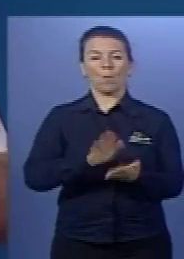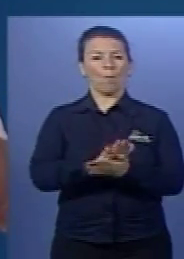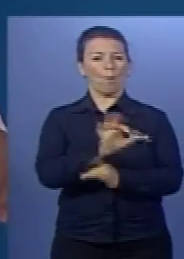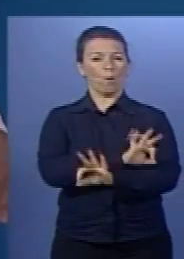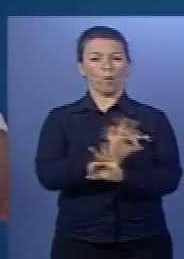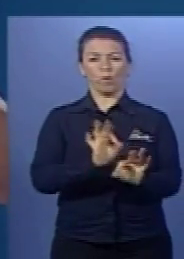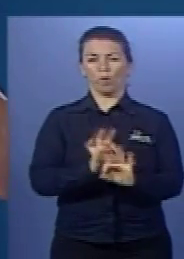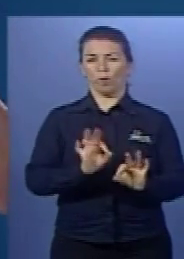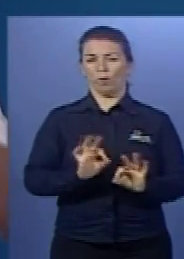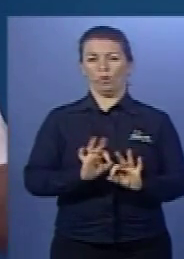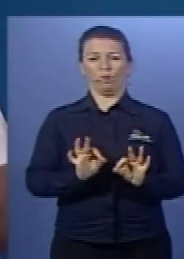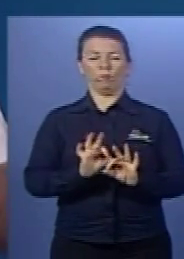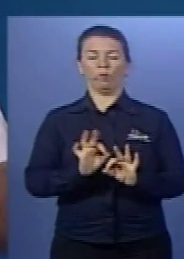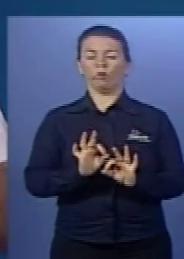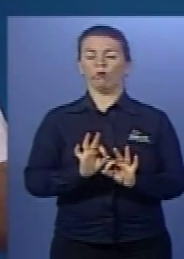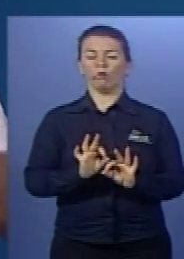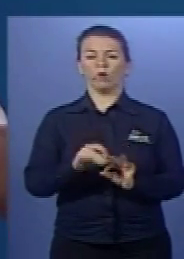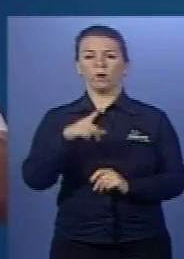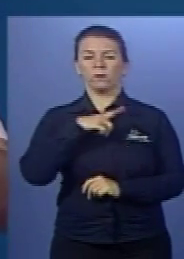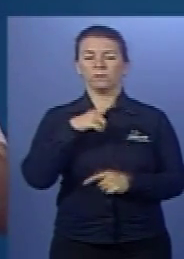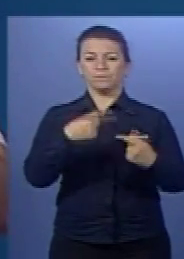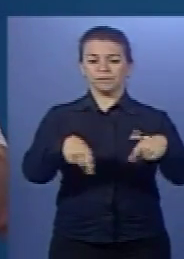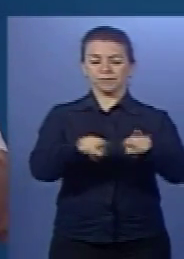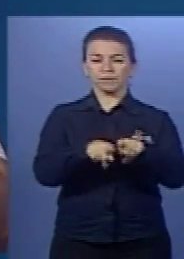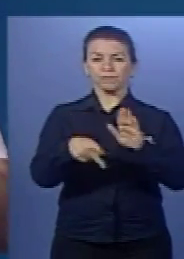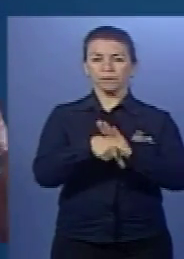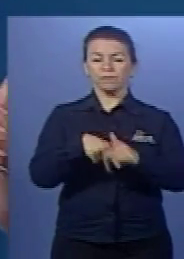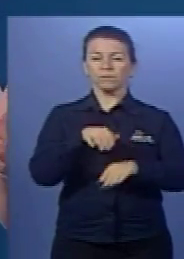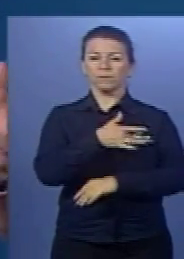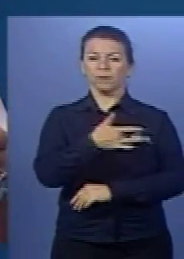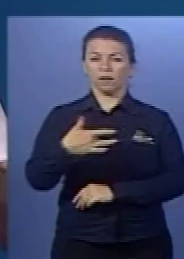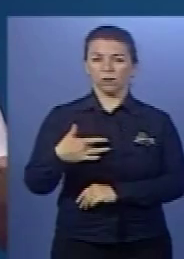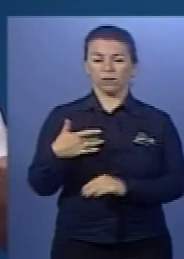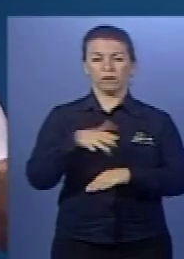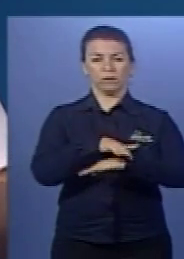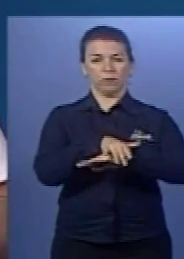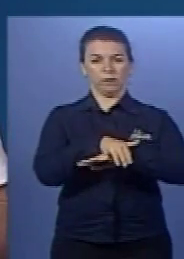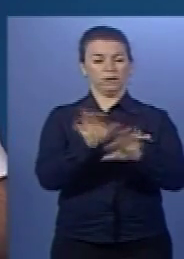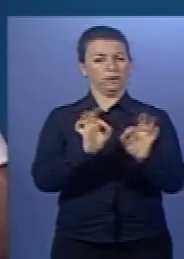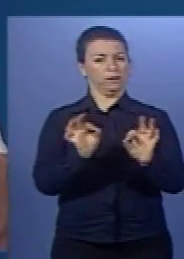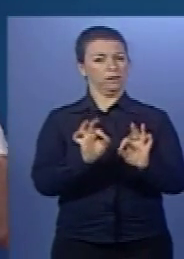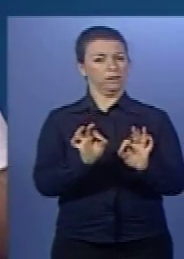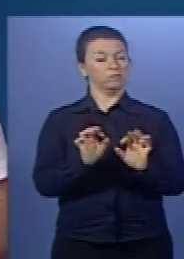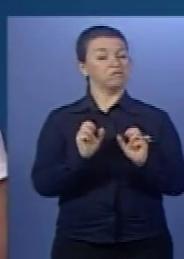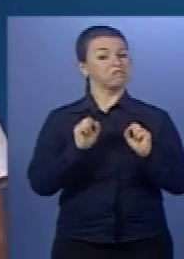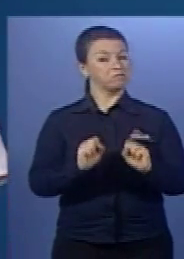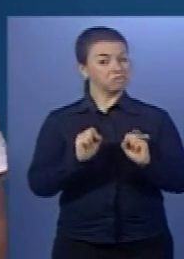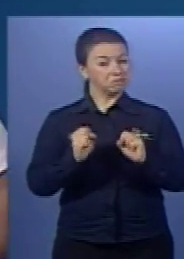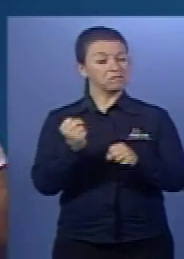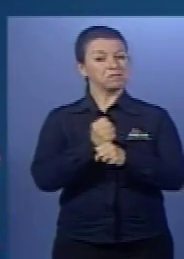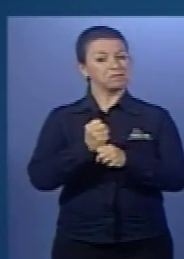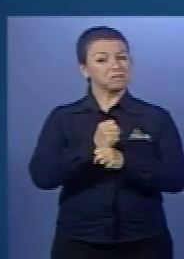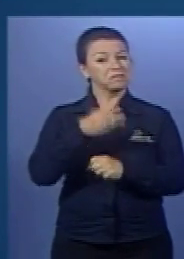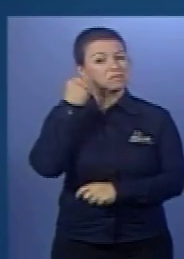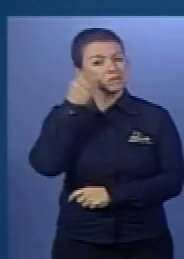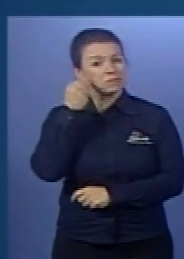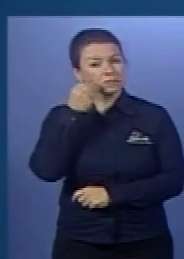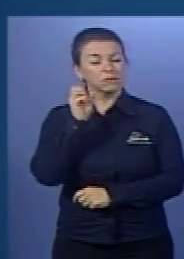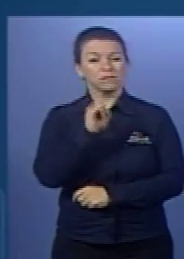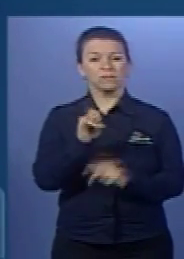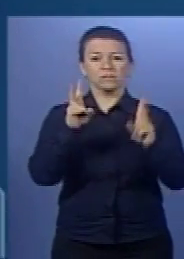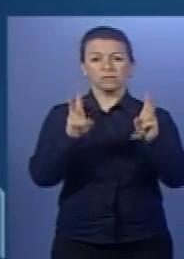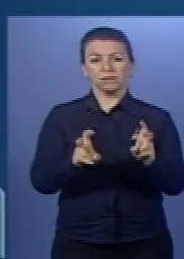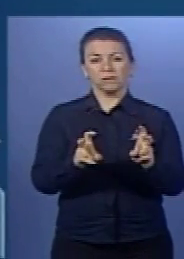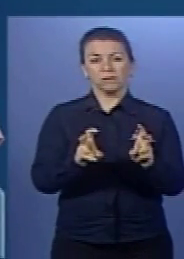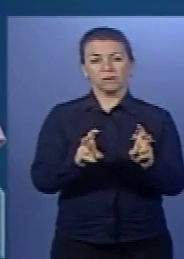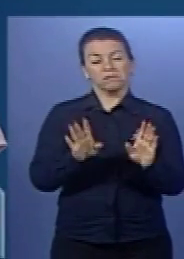momento o aspecto voltado à saúde, às doenças, foi colocado. Então esse ano é uma propensão. Quando me perguntam assim, um dos temas